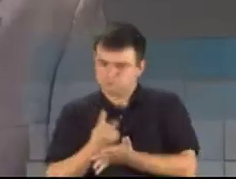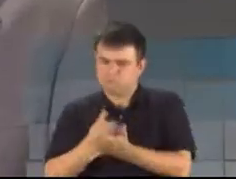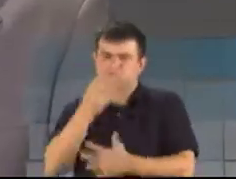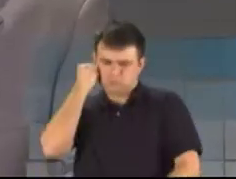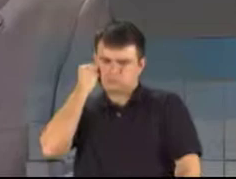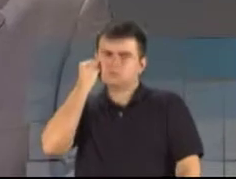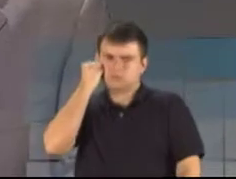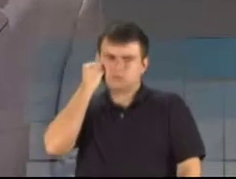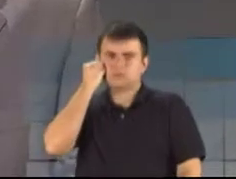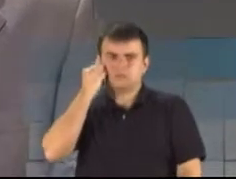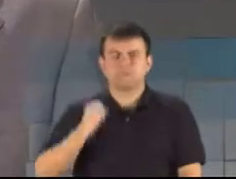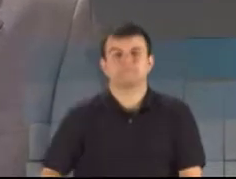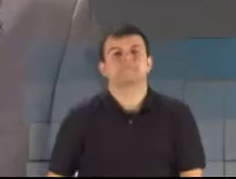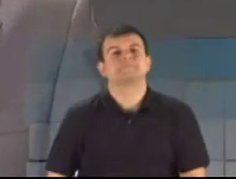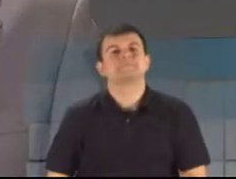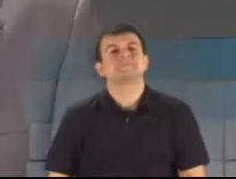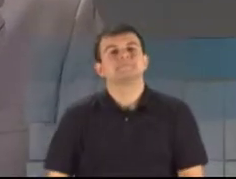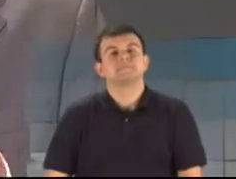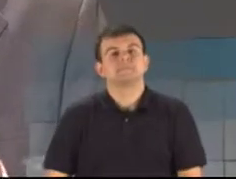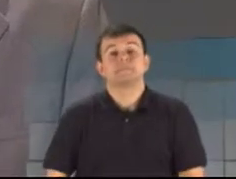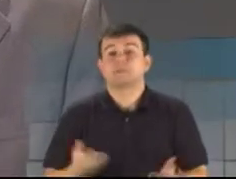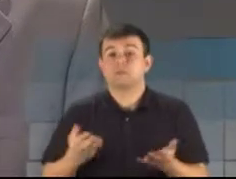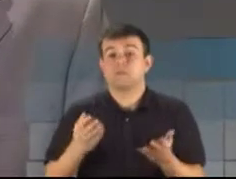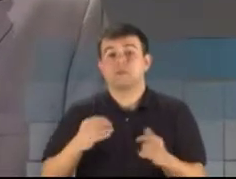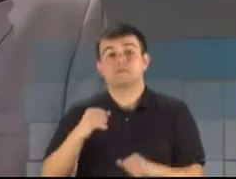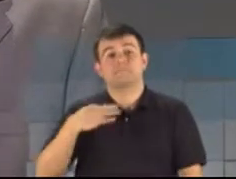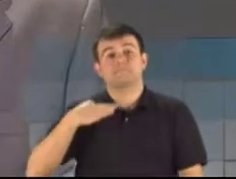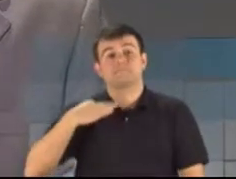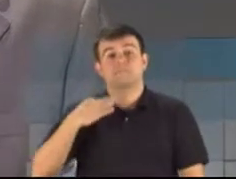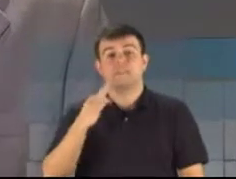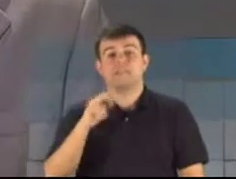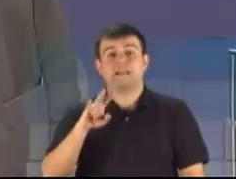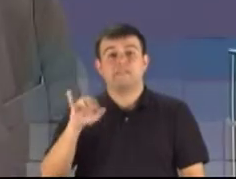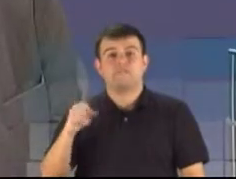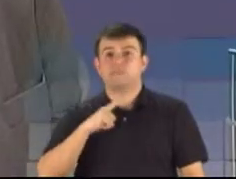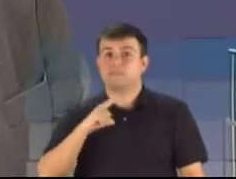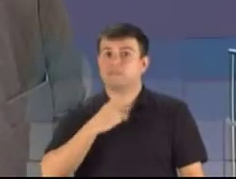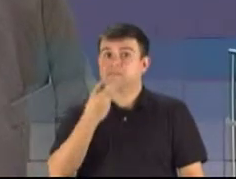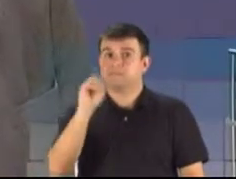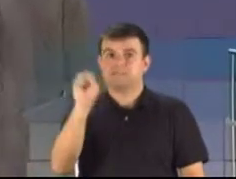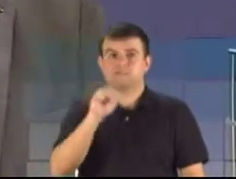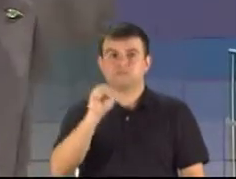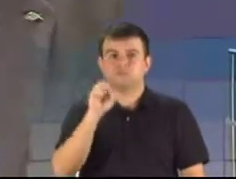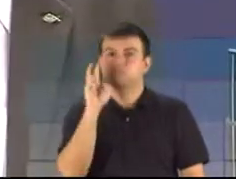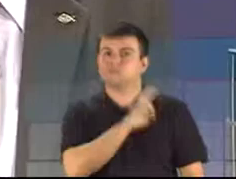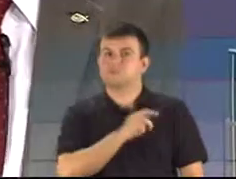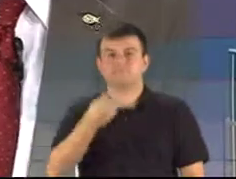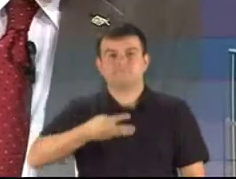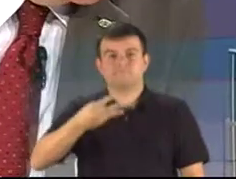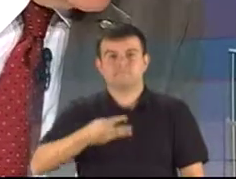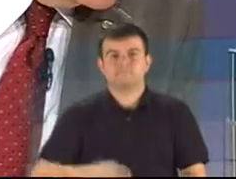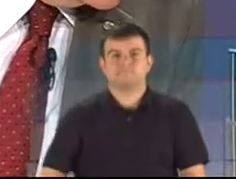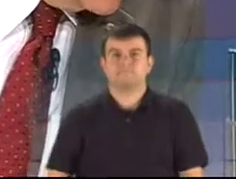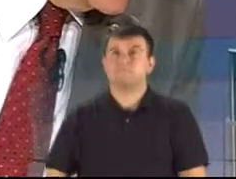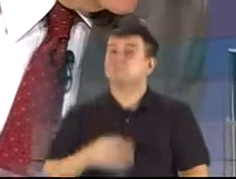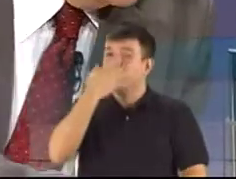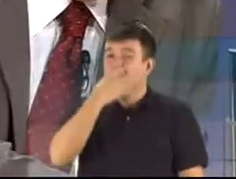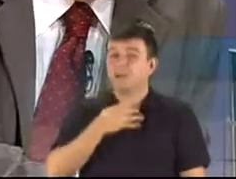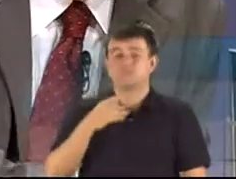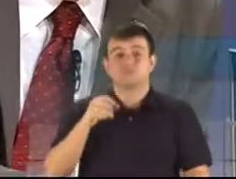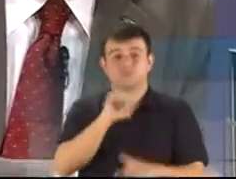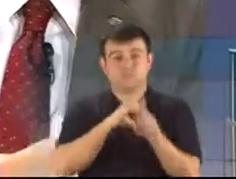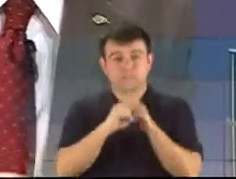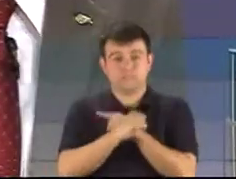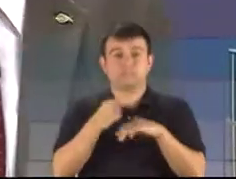esgotado, o candidato Flávio Gomes tem 30 segundos para a réplica. É, eu acho que a participação da sociedade, que era